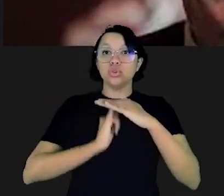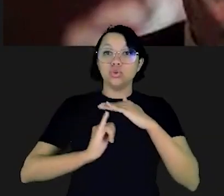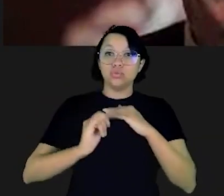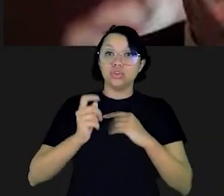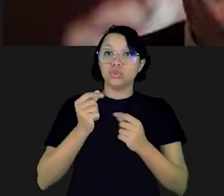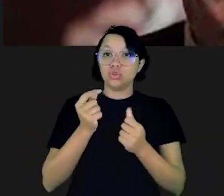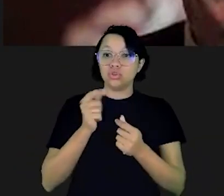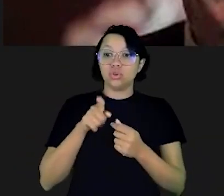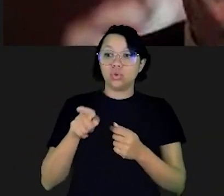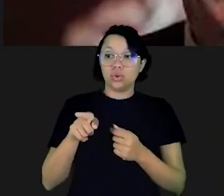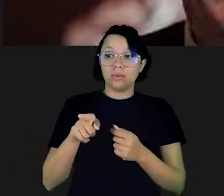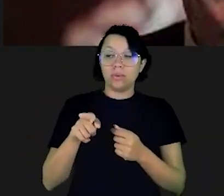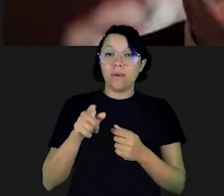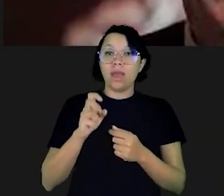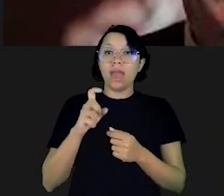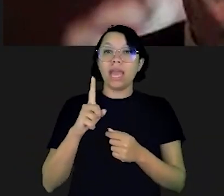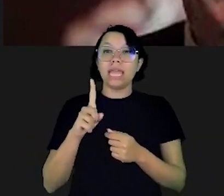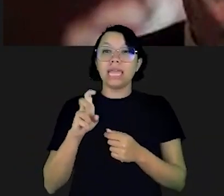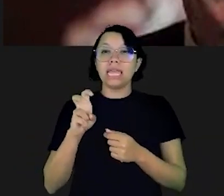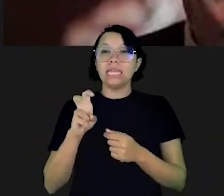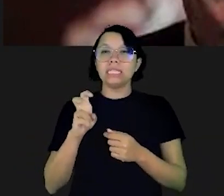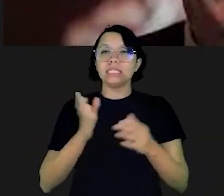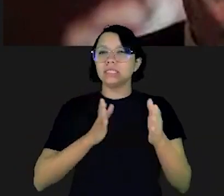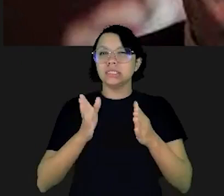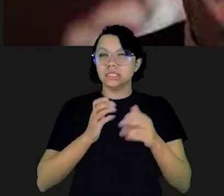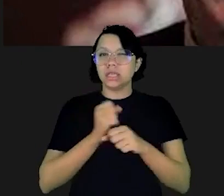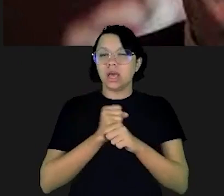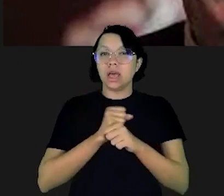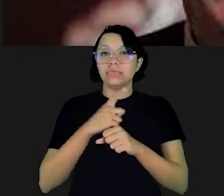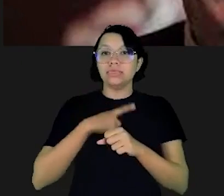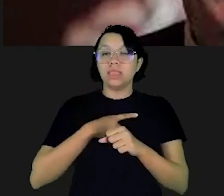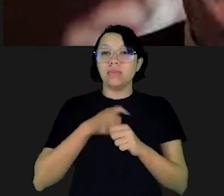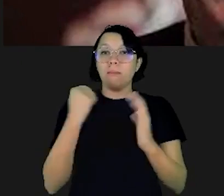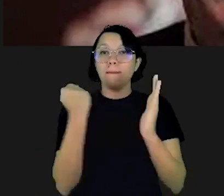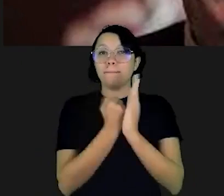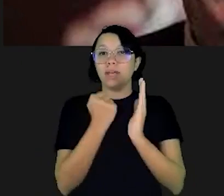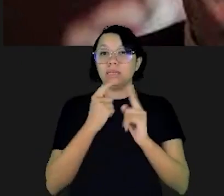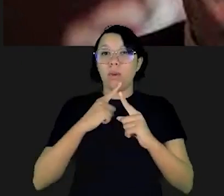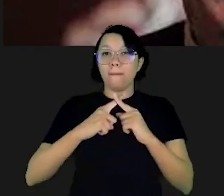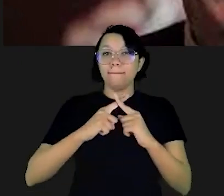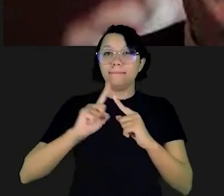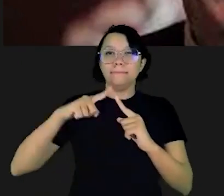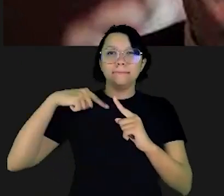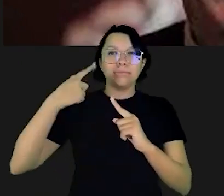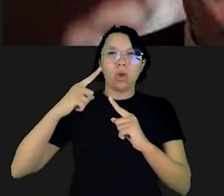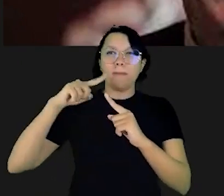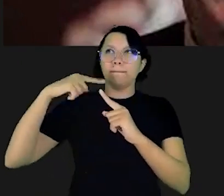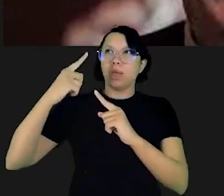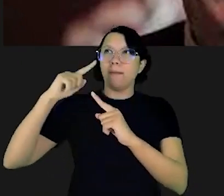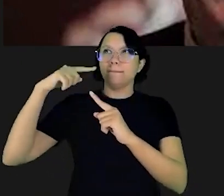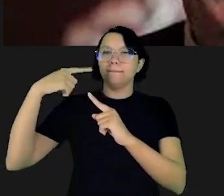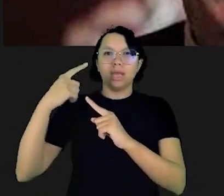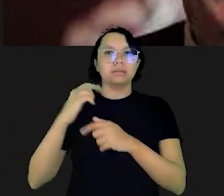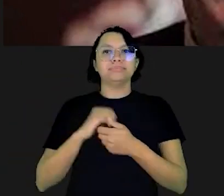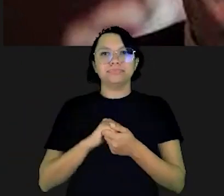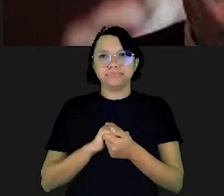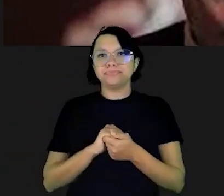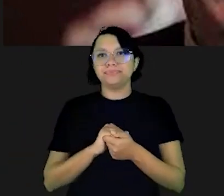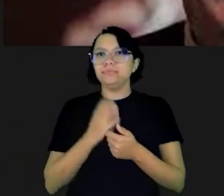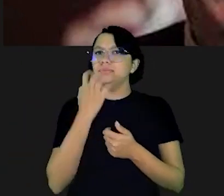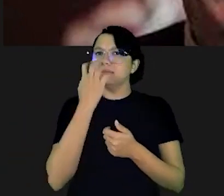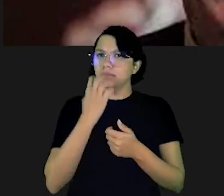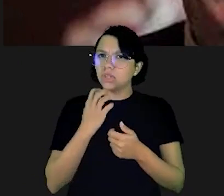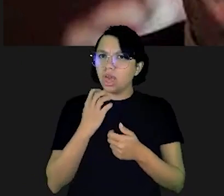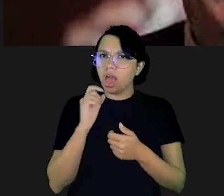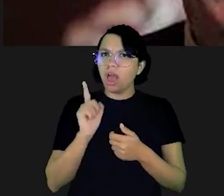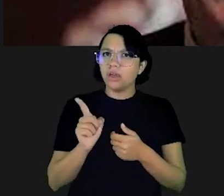investimento. quem investiu dinheiro no fundo desse senhor em 15 anos teve o seu patrimônio multiplicado dezenas,